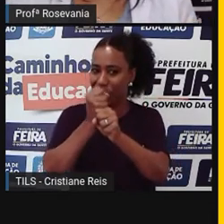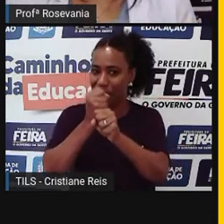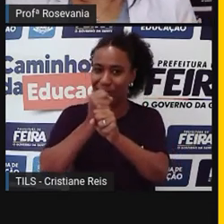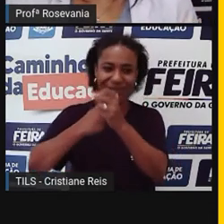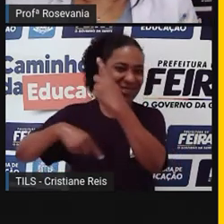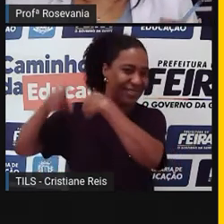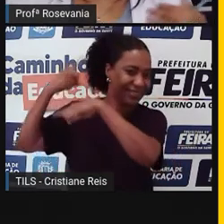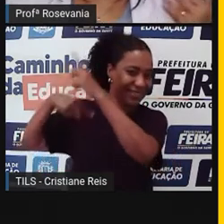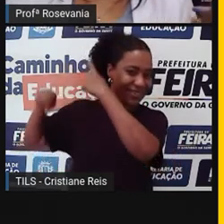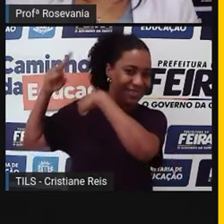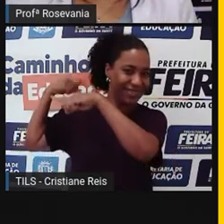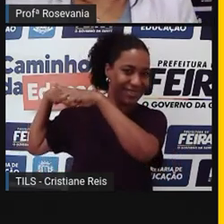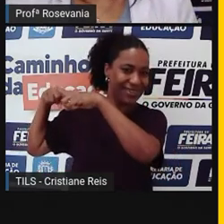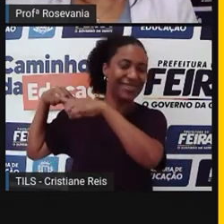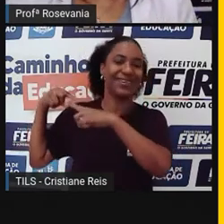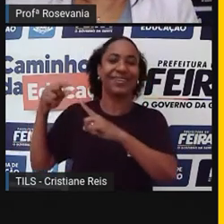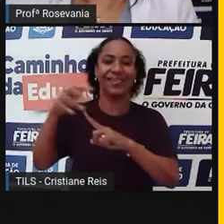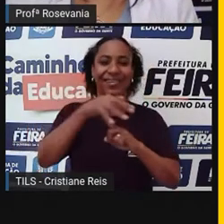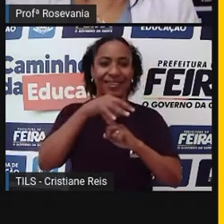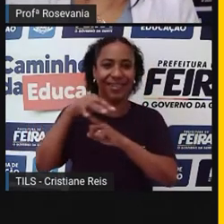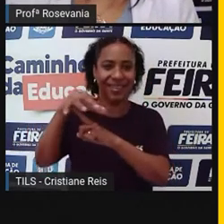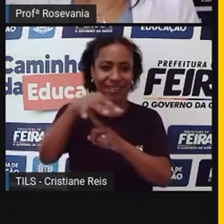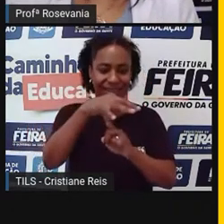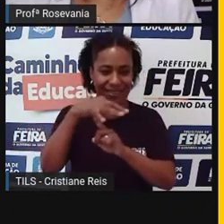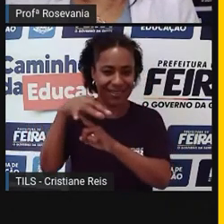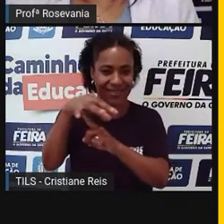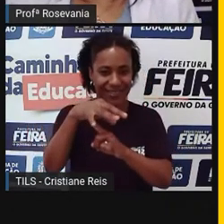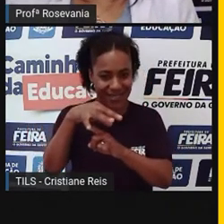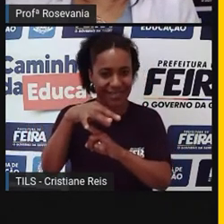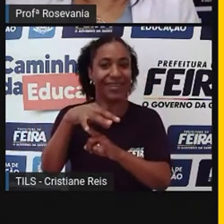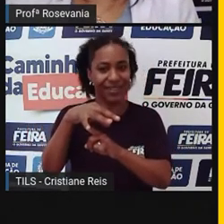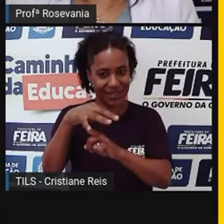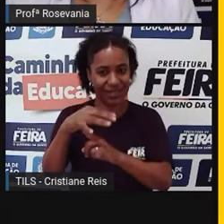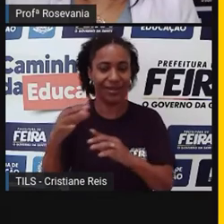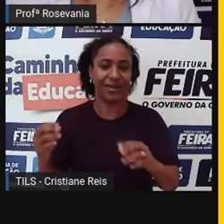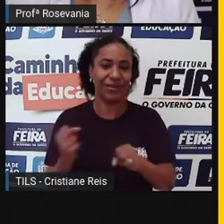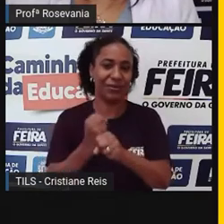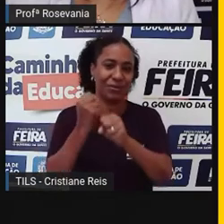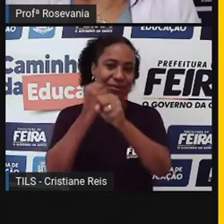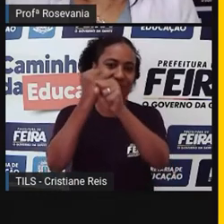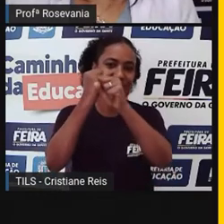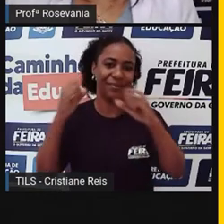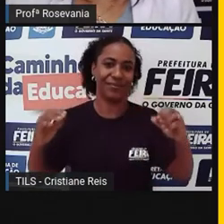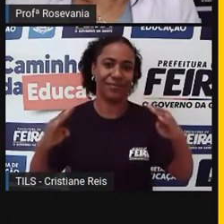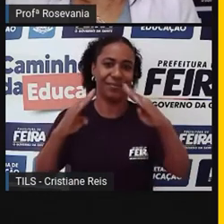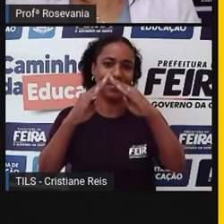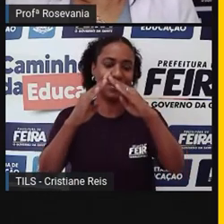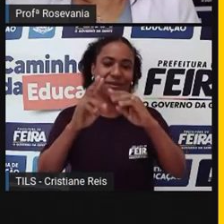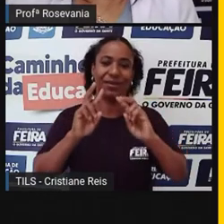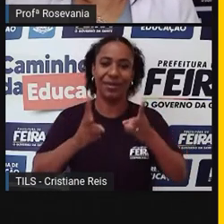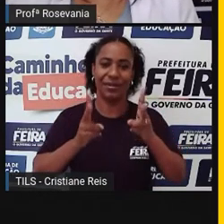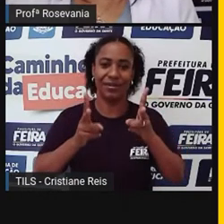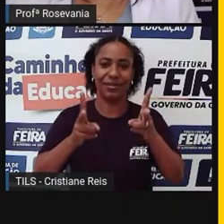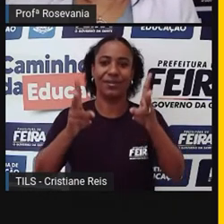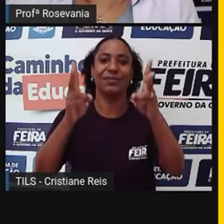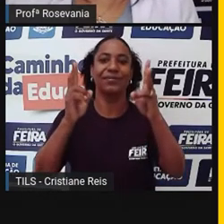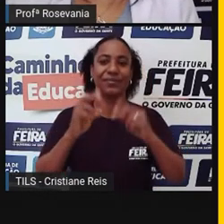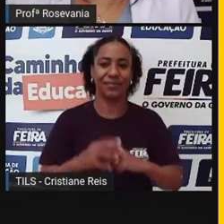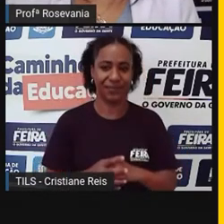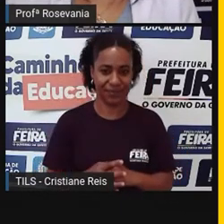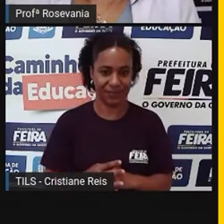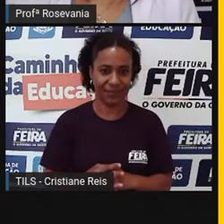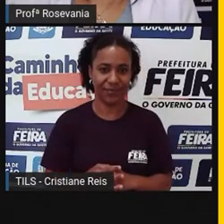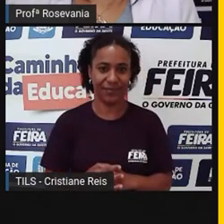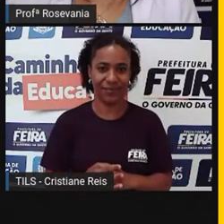enquanto a Feira Livre ainda era aí, esse prédio já existia. Então, mais uma vez aqui, né, a vista, né,